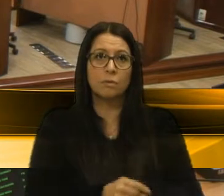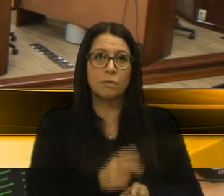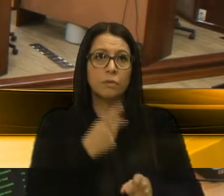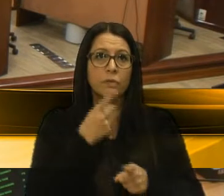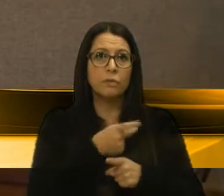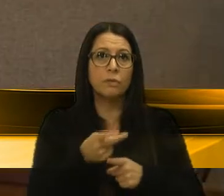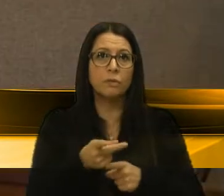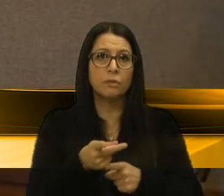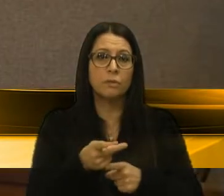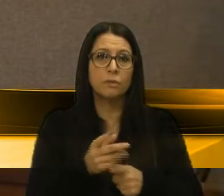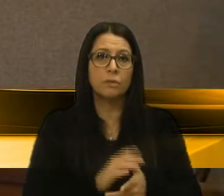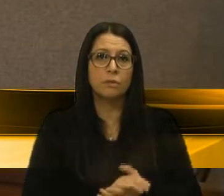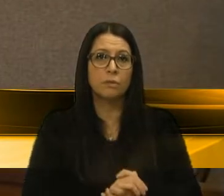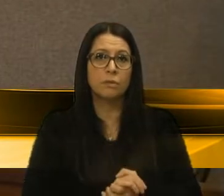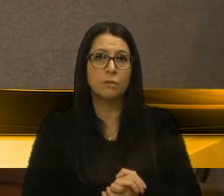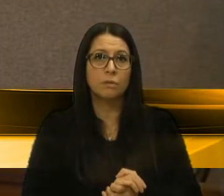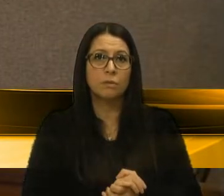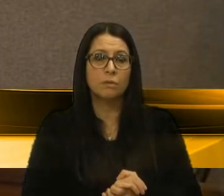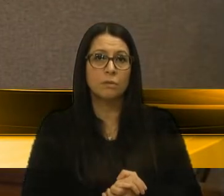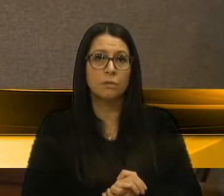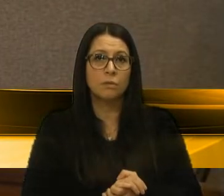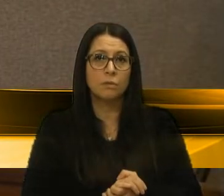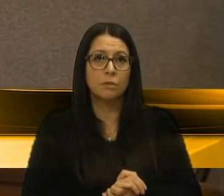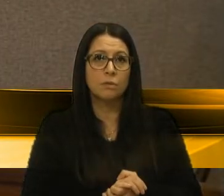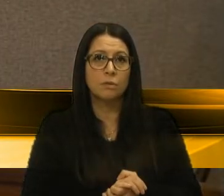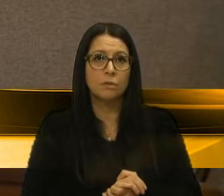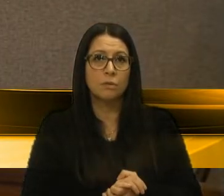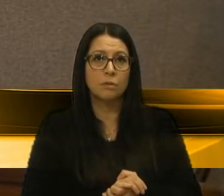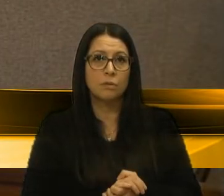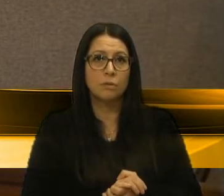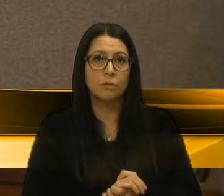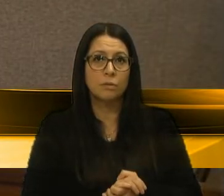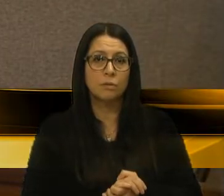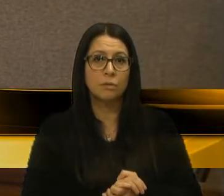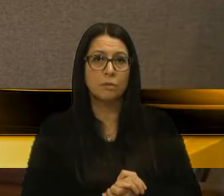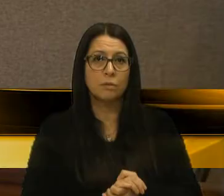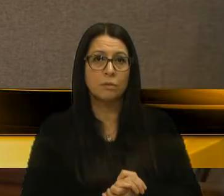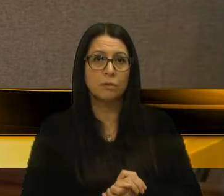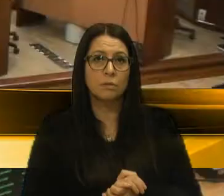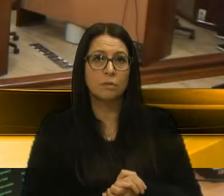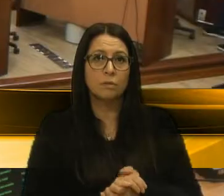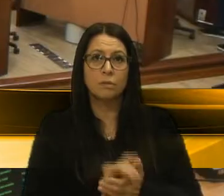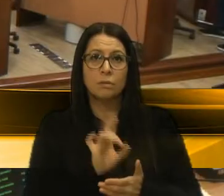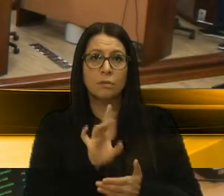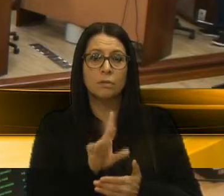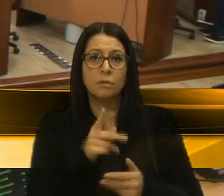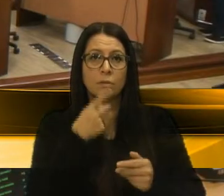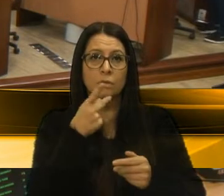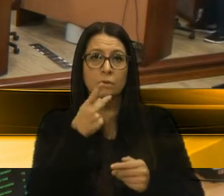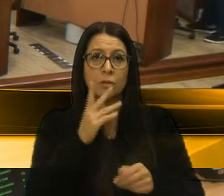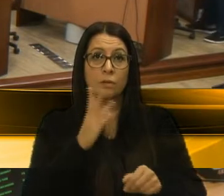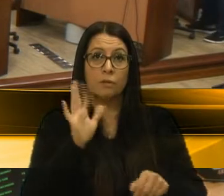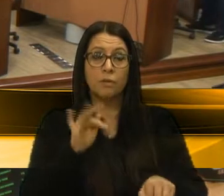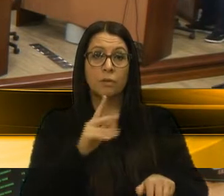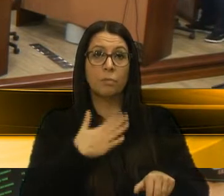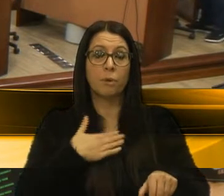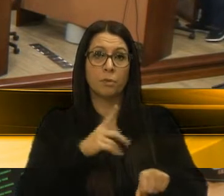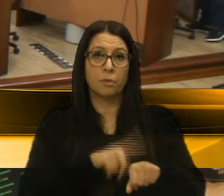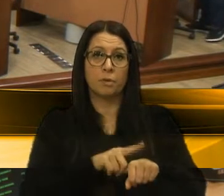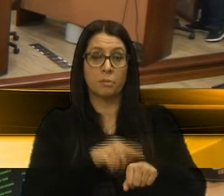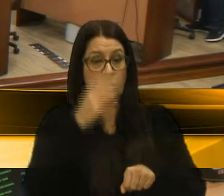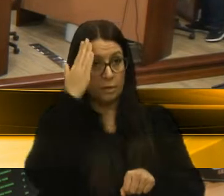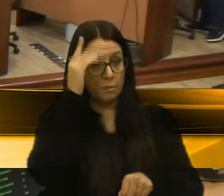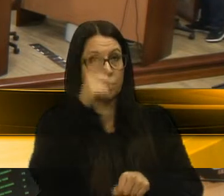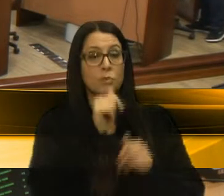concedeu um minuto só. Tá, tá bem? Pode ser. Não, só para frisar que acabou o meu tempo, mas eu sei que o